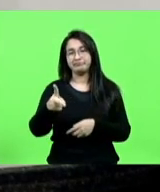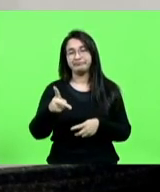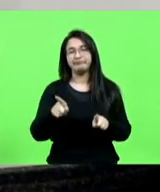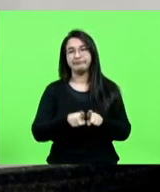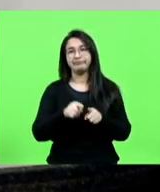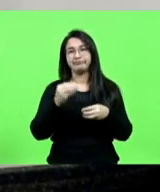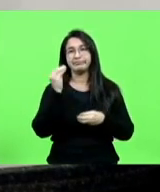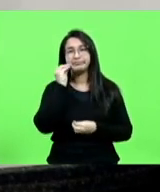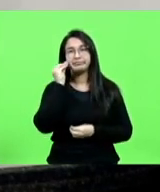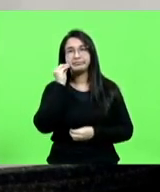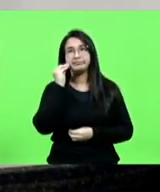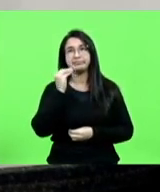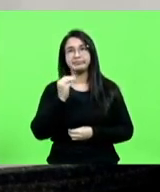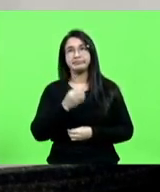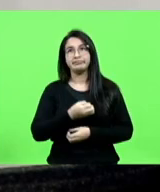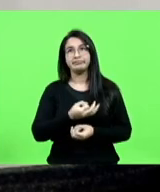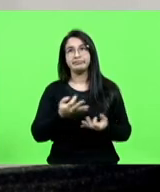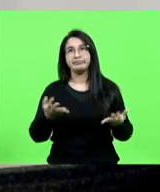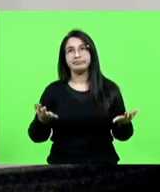beijo no coração